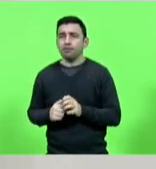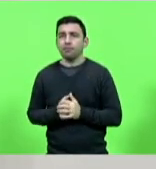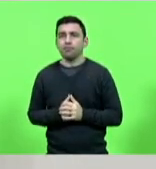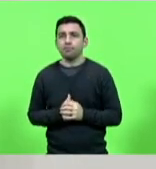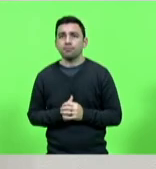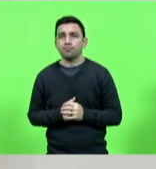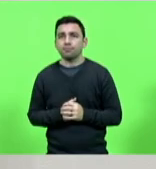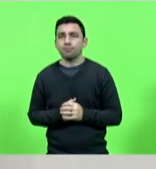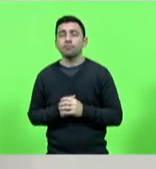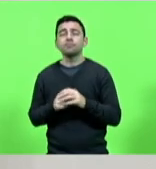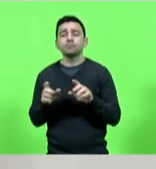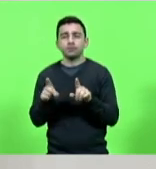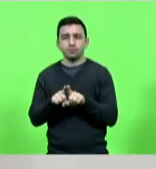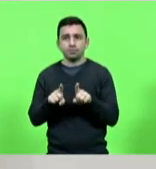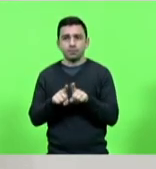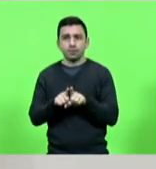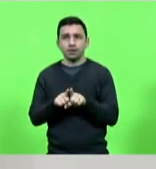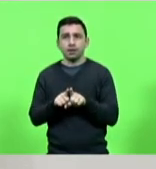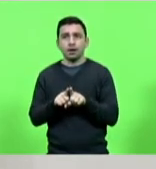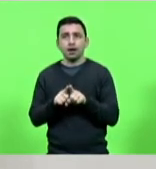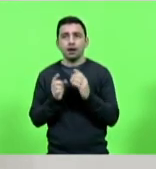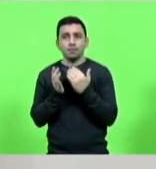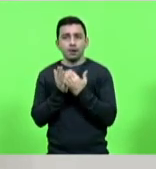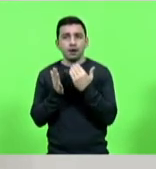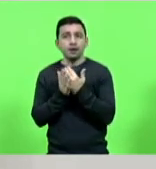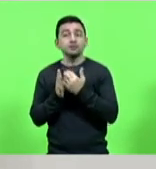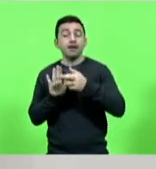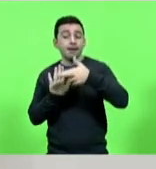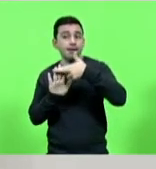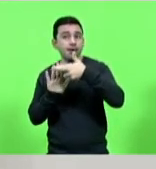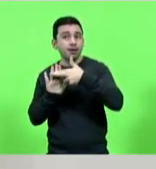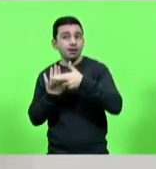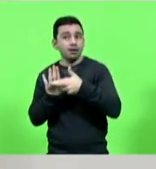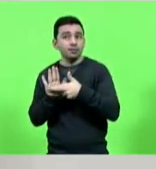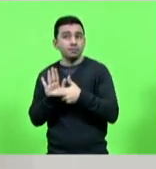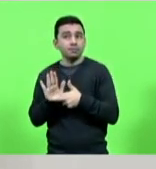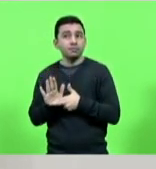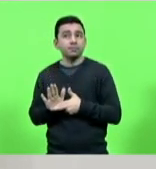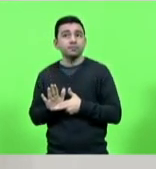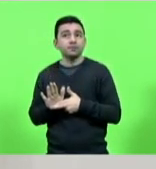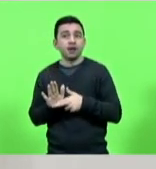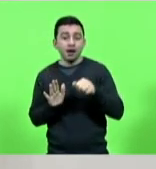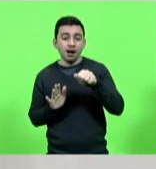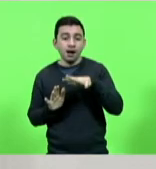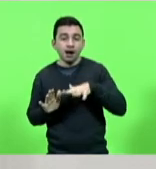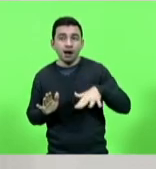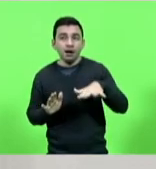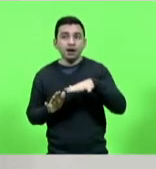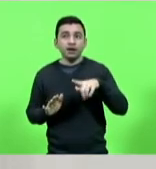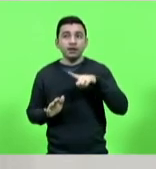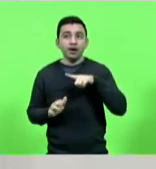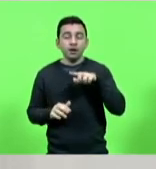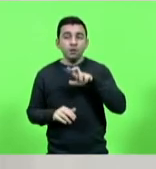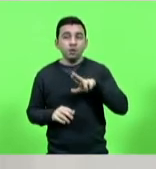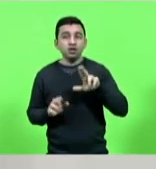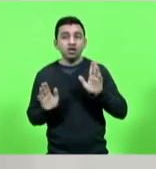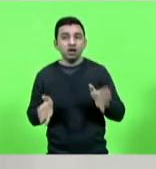além de estabelecer regras nas áreas que já tinham sido utilizadas,